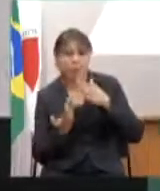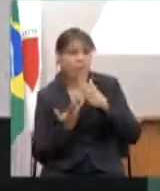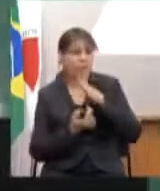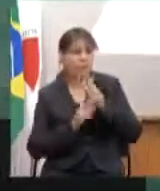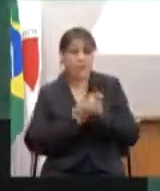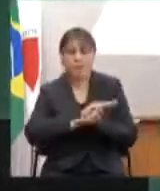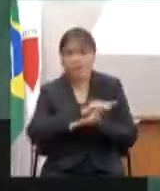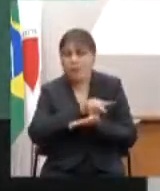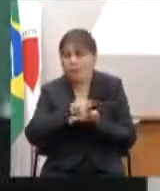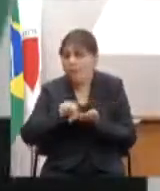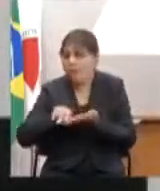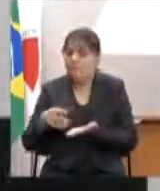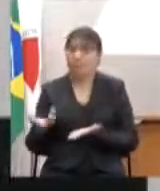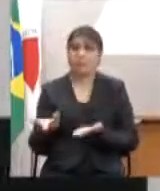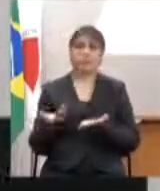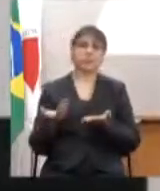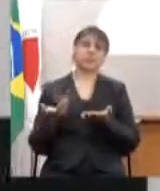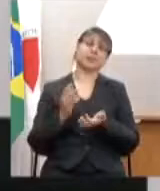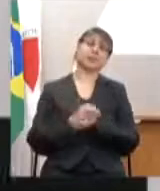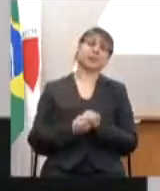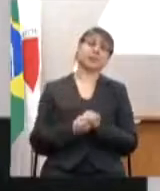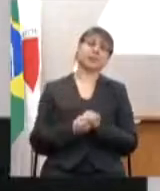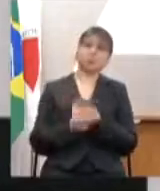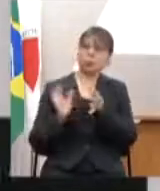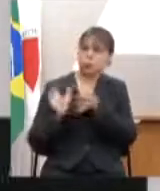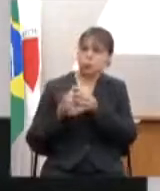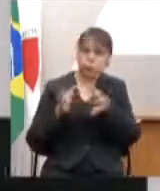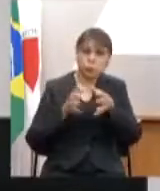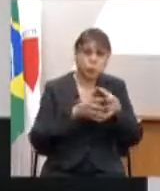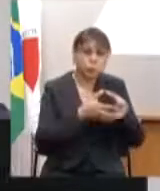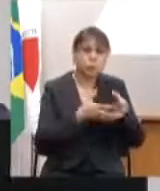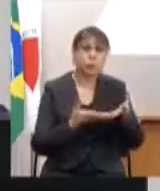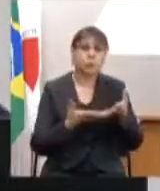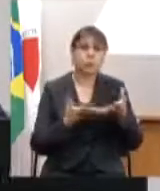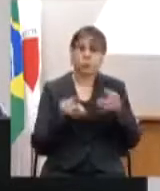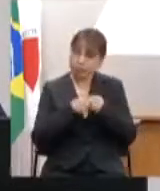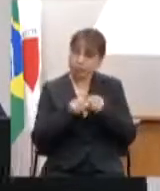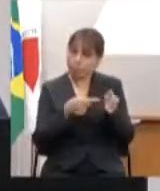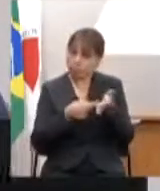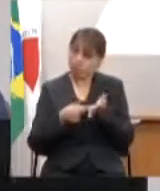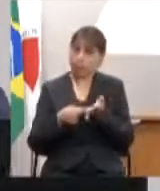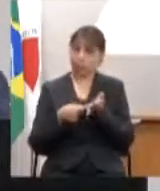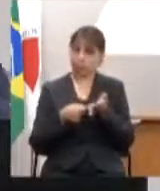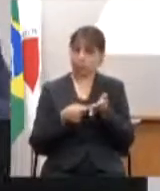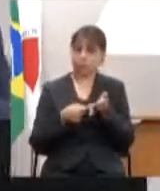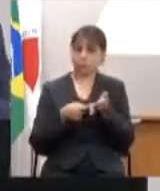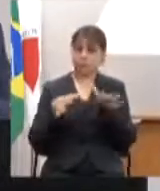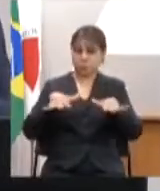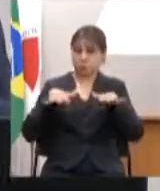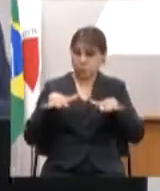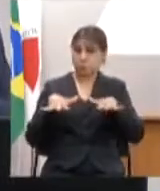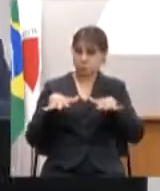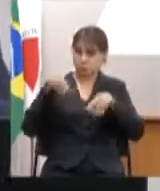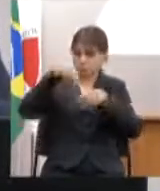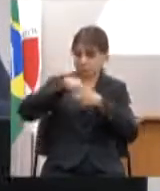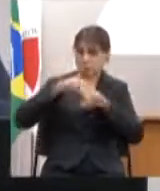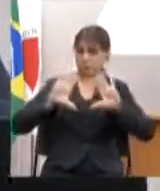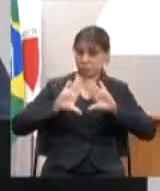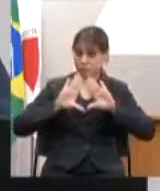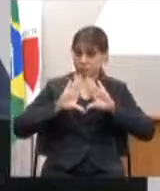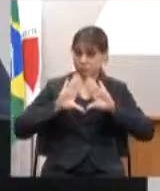participantes, com um grupo de trabalhos, e também convida para vir em audiências públicas na Assembleia. Eu vendo aqui